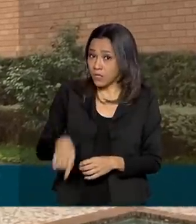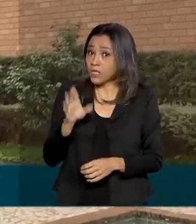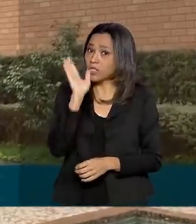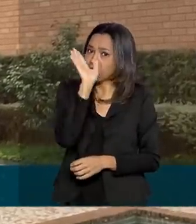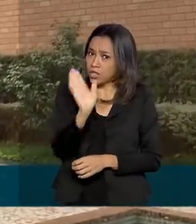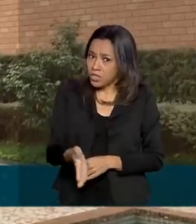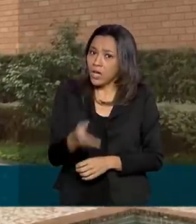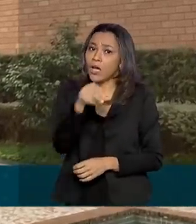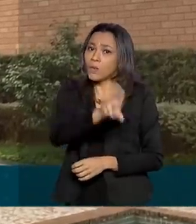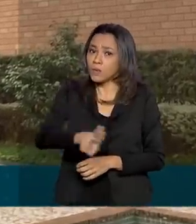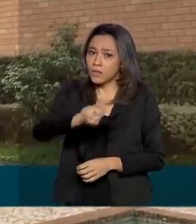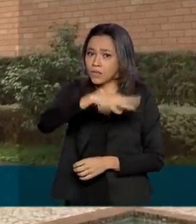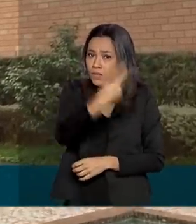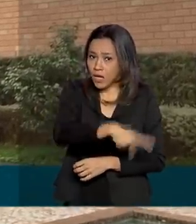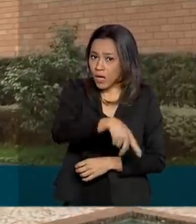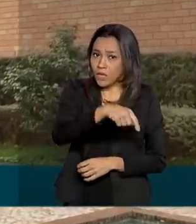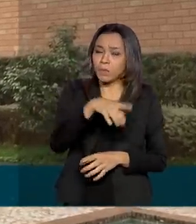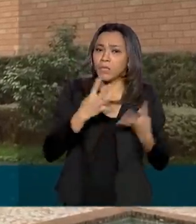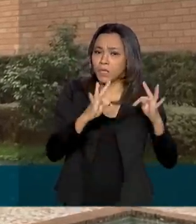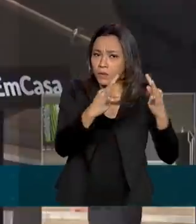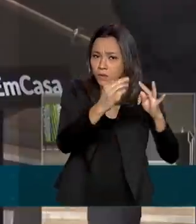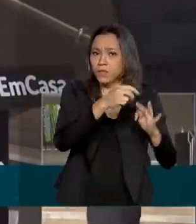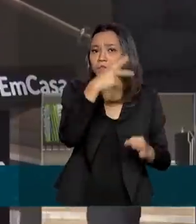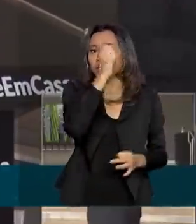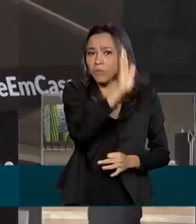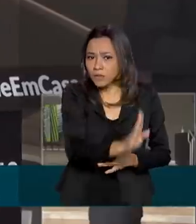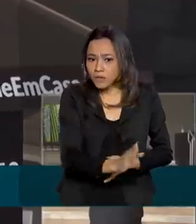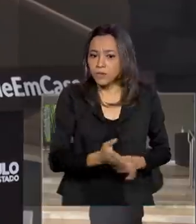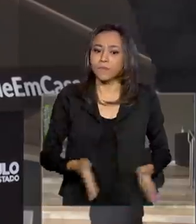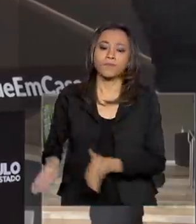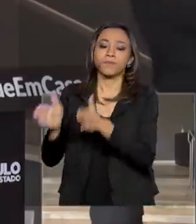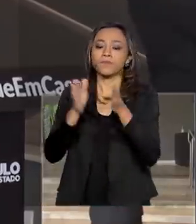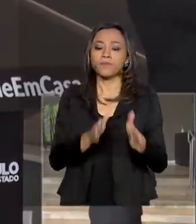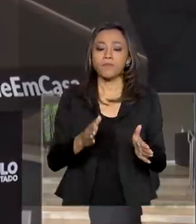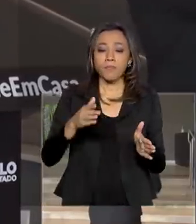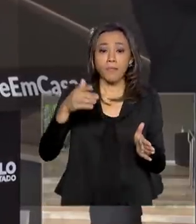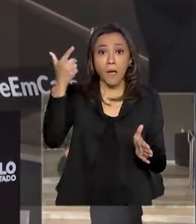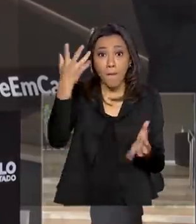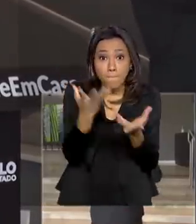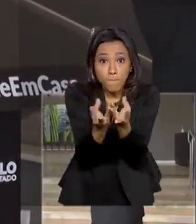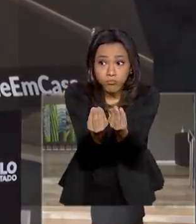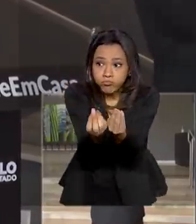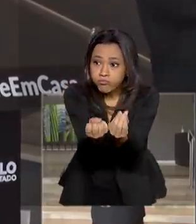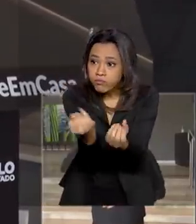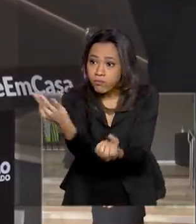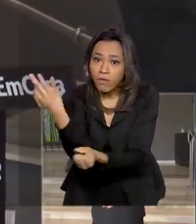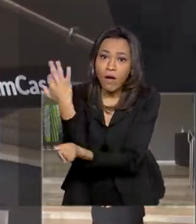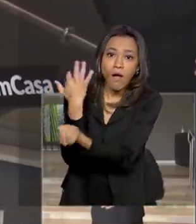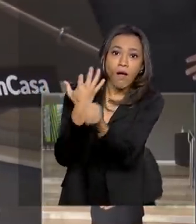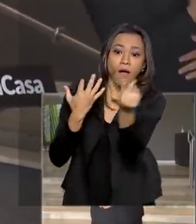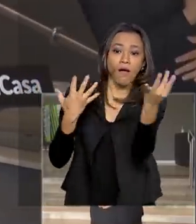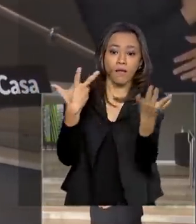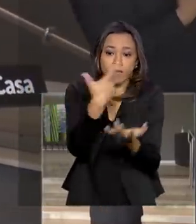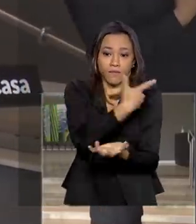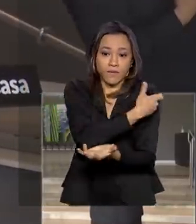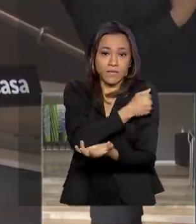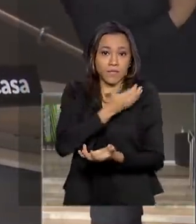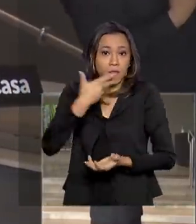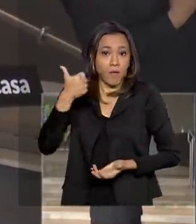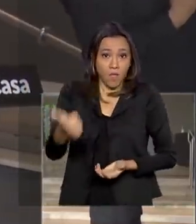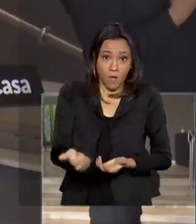usada pelo Instituto Butantan, aqui em São Paulo. Quanto mais vacinas, melhor. E se nós tivermos uma vacina que seja